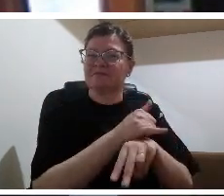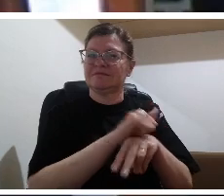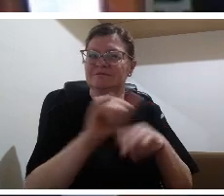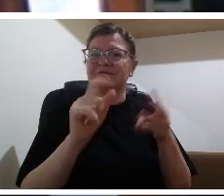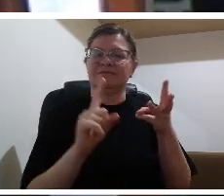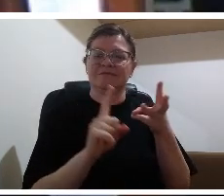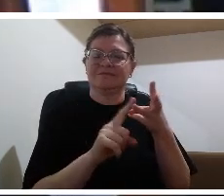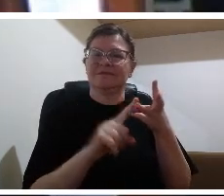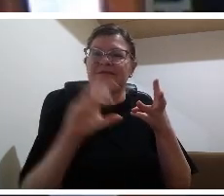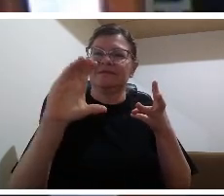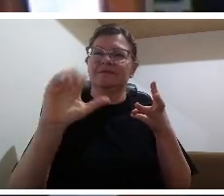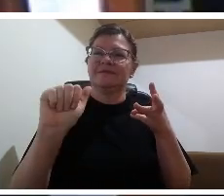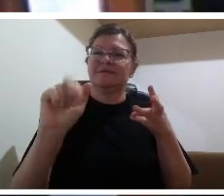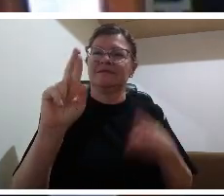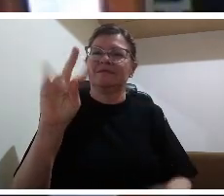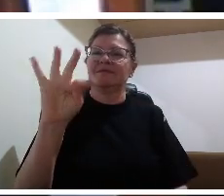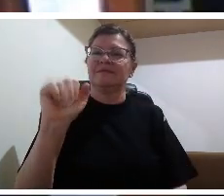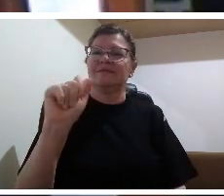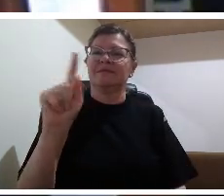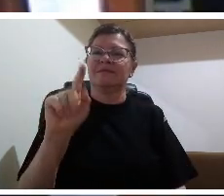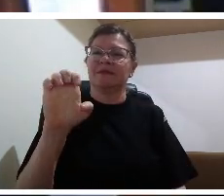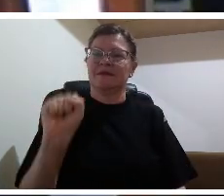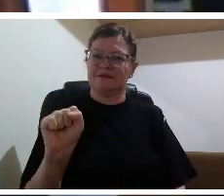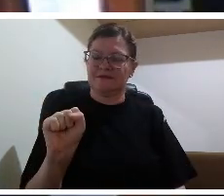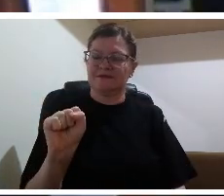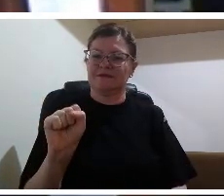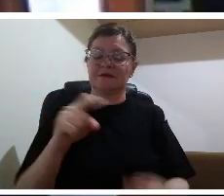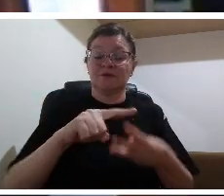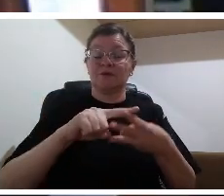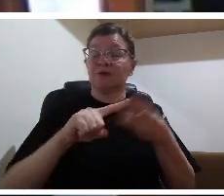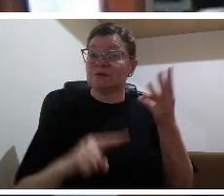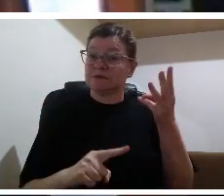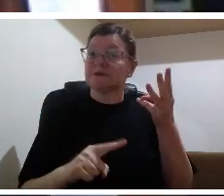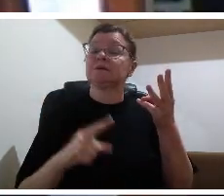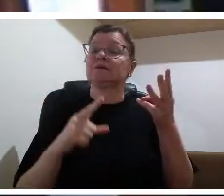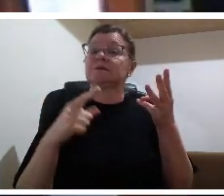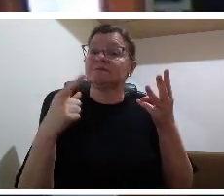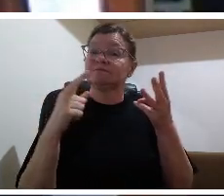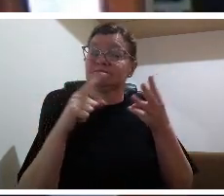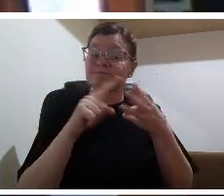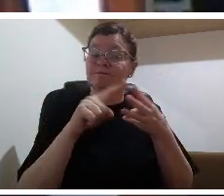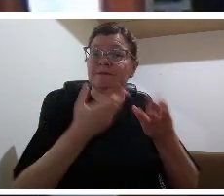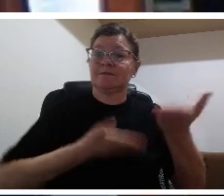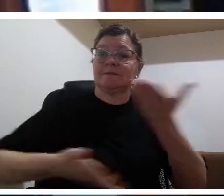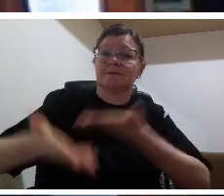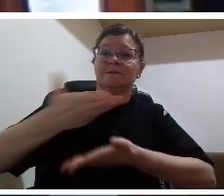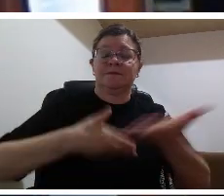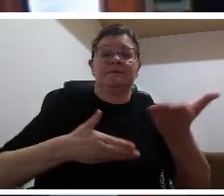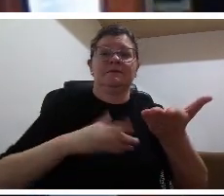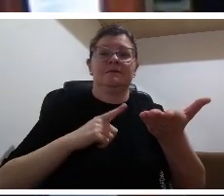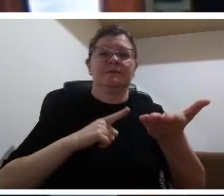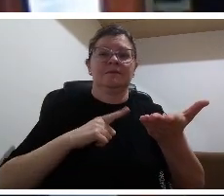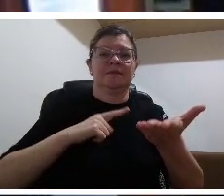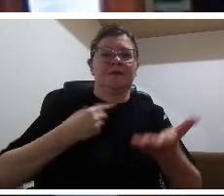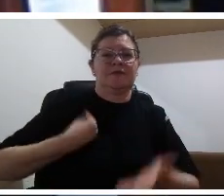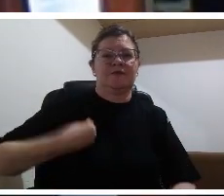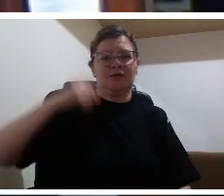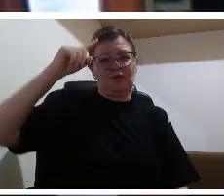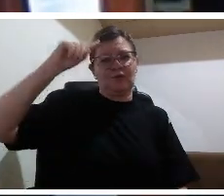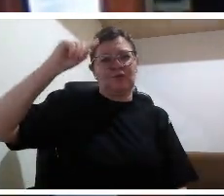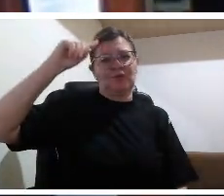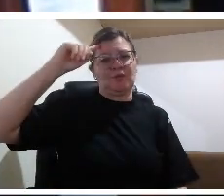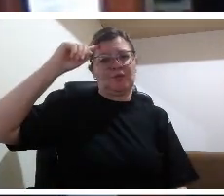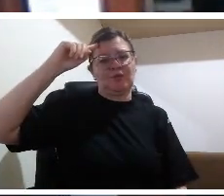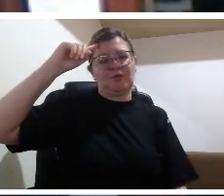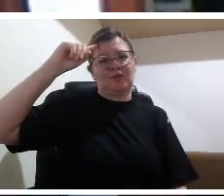e o concreto no pensamento então eu diria entre os dois extremos está todo esse esse